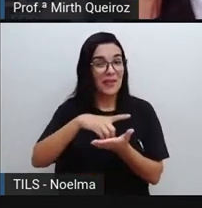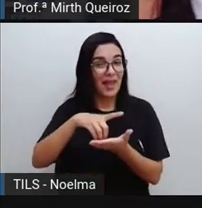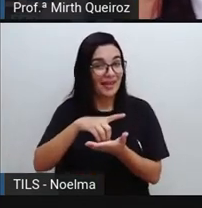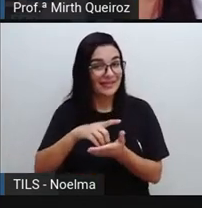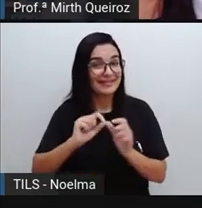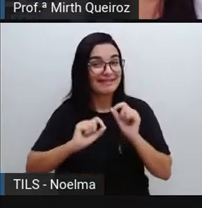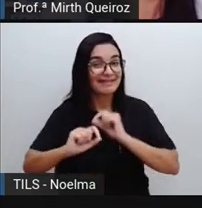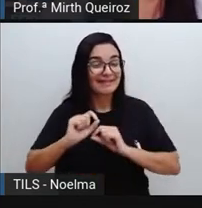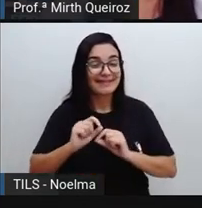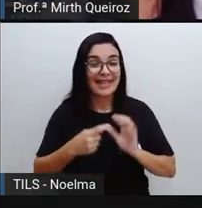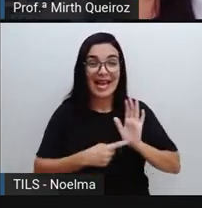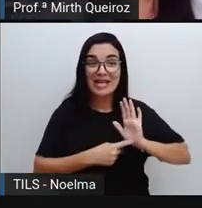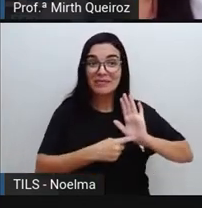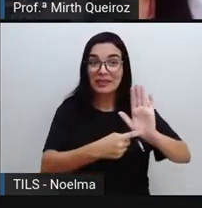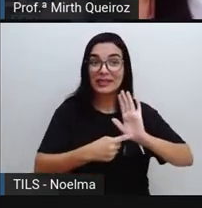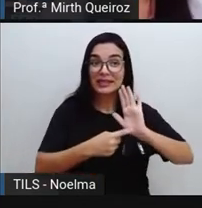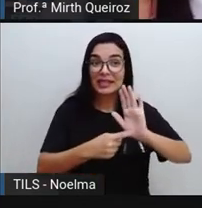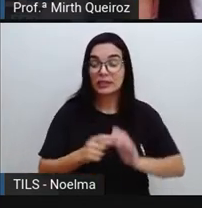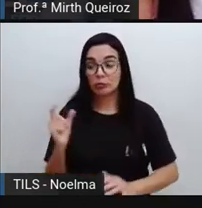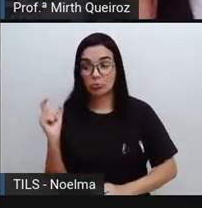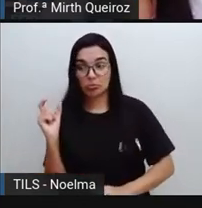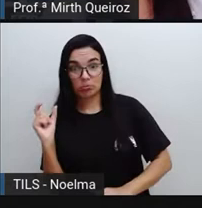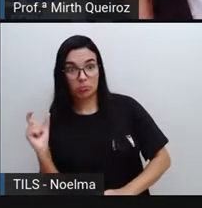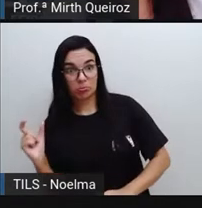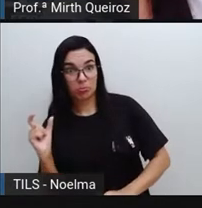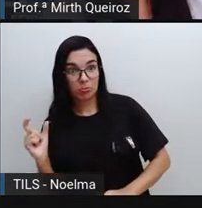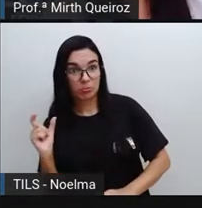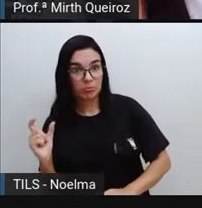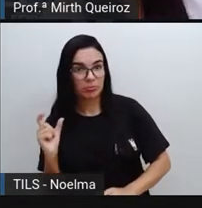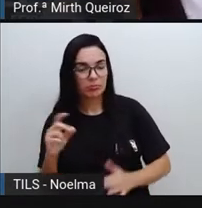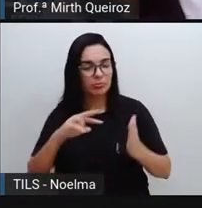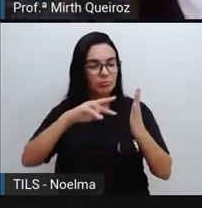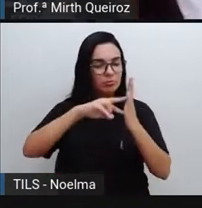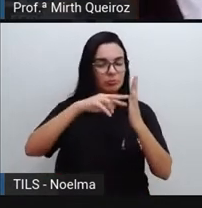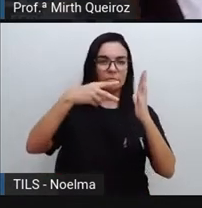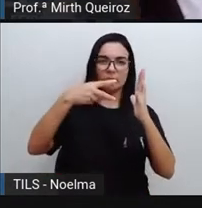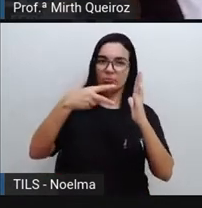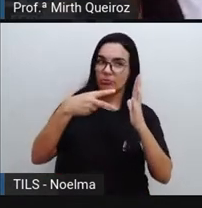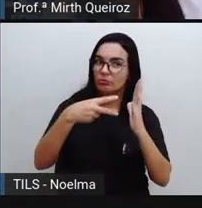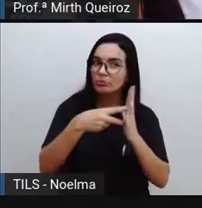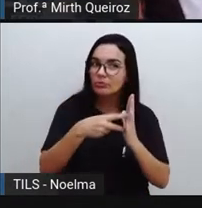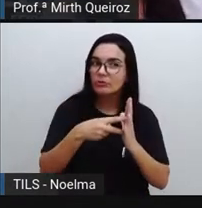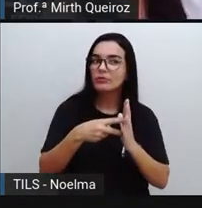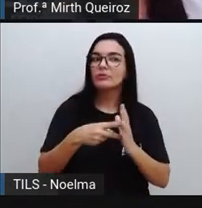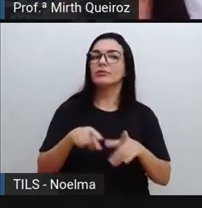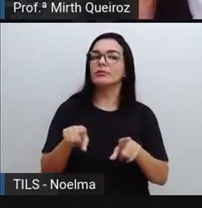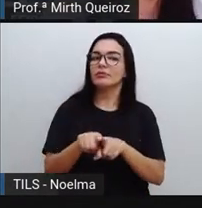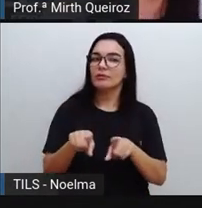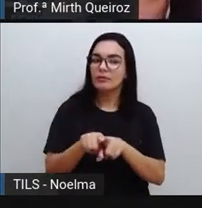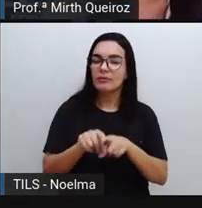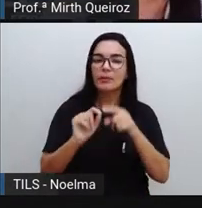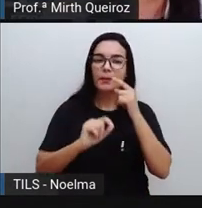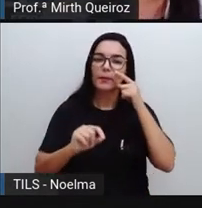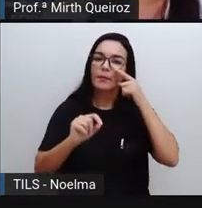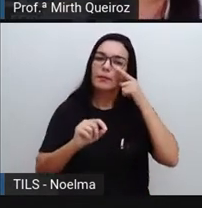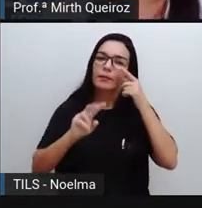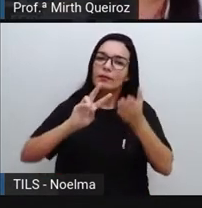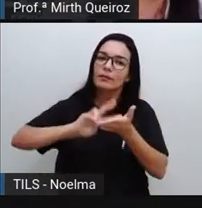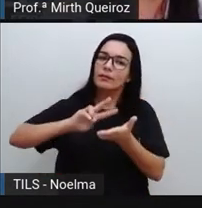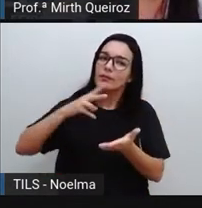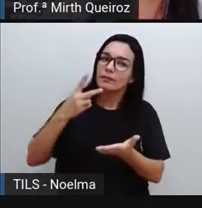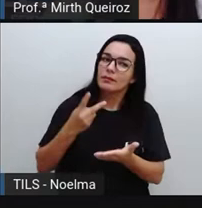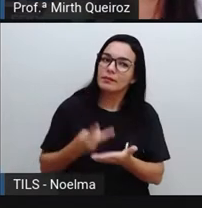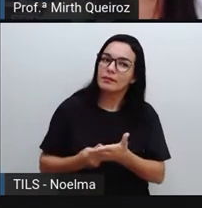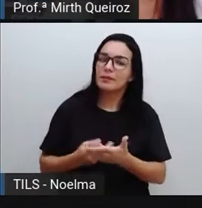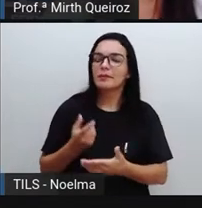eles apresentam os verbetes, onde vão ter o significado, pode ser o significado das palavras, ou a tradução aí